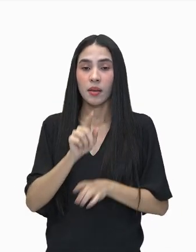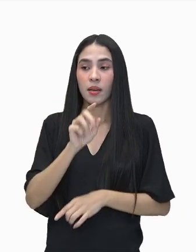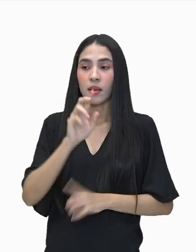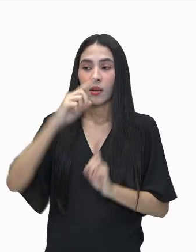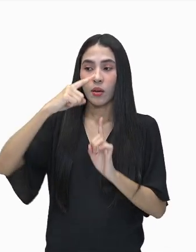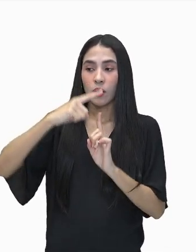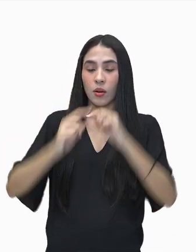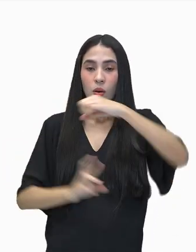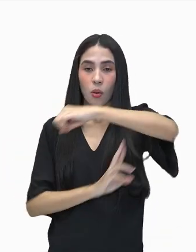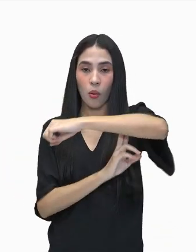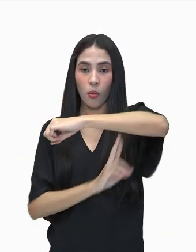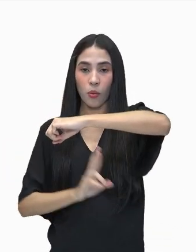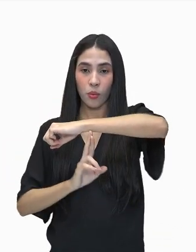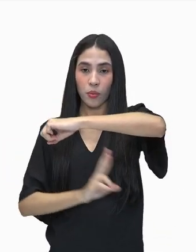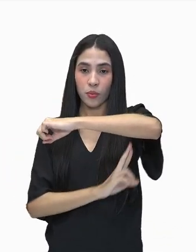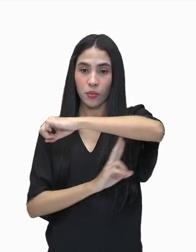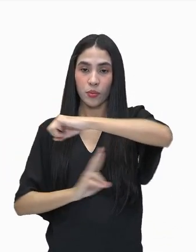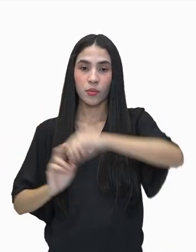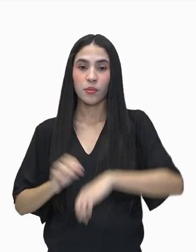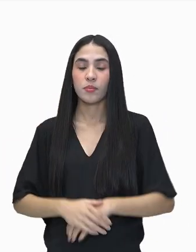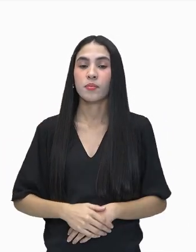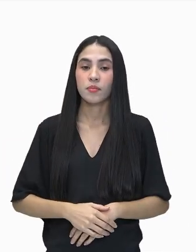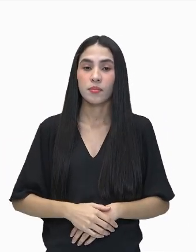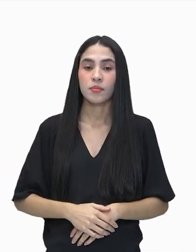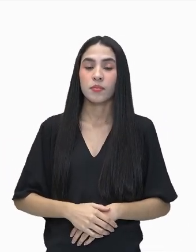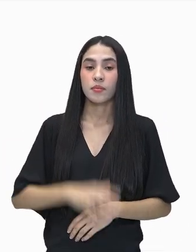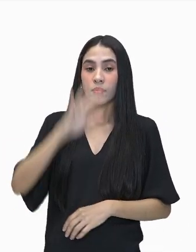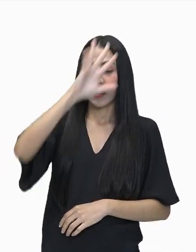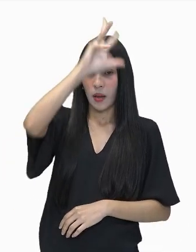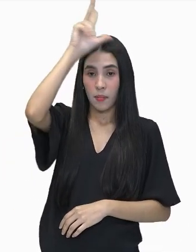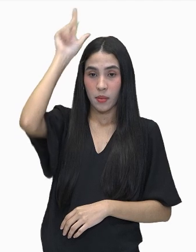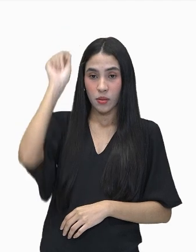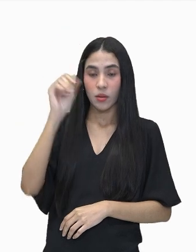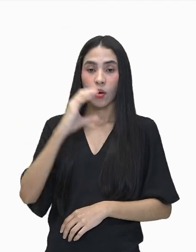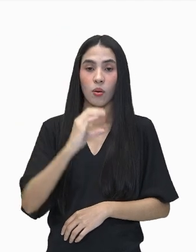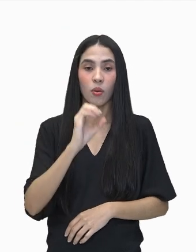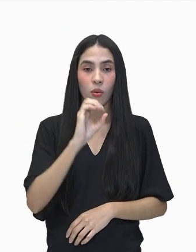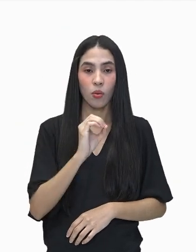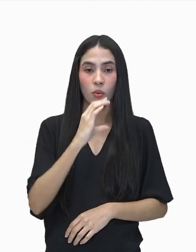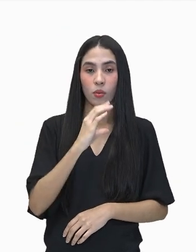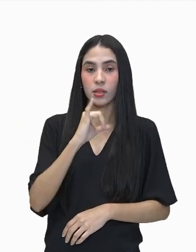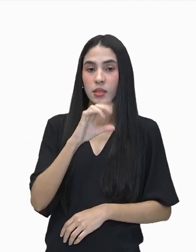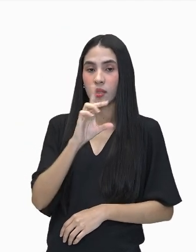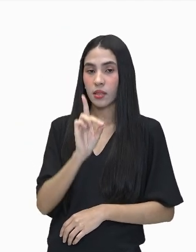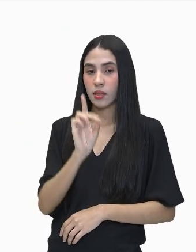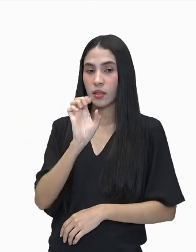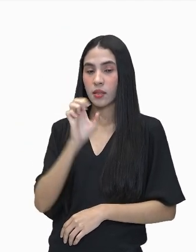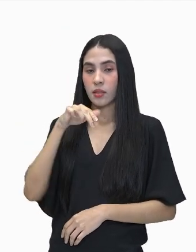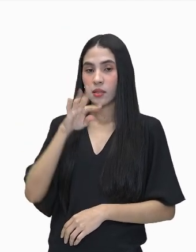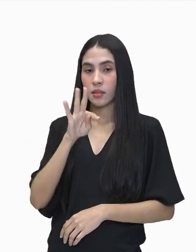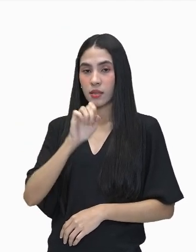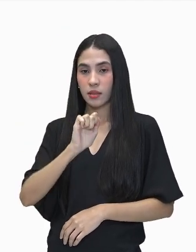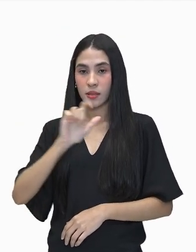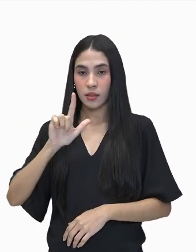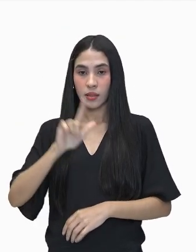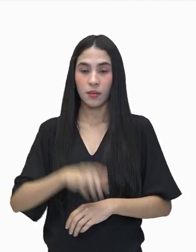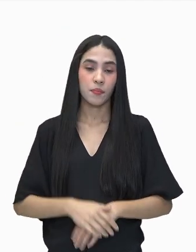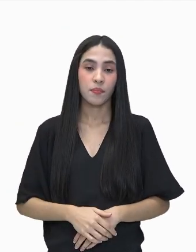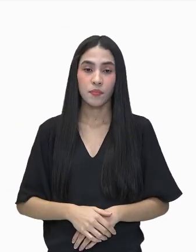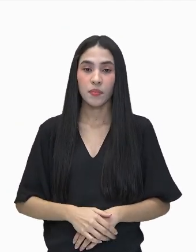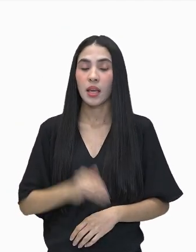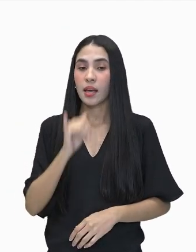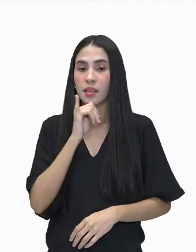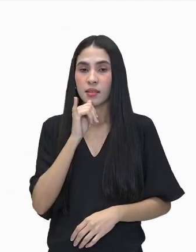no que nós chamamos, na região que chamamos de Amazônia Ocidental, estão numa situação